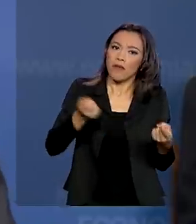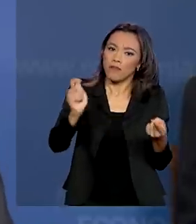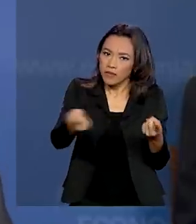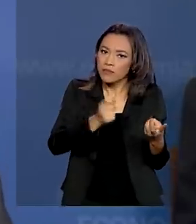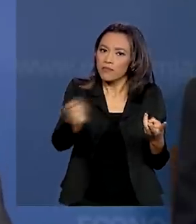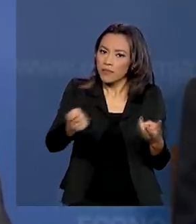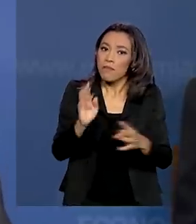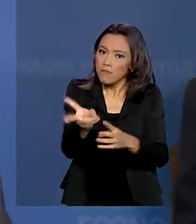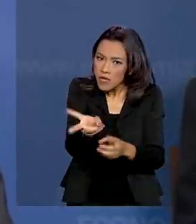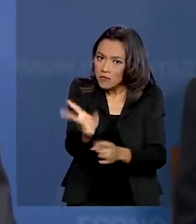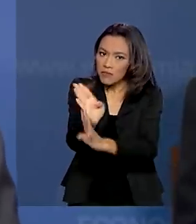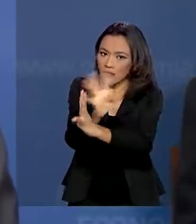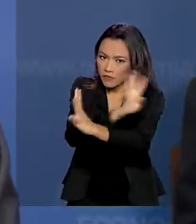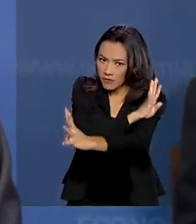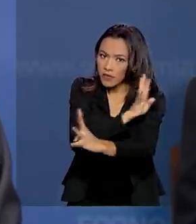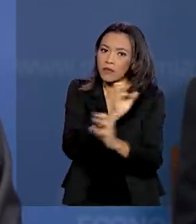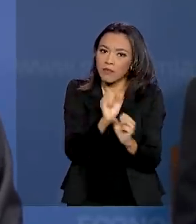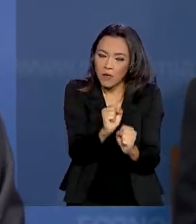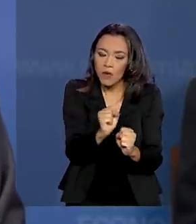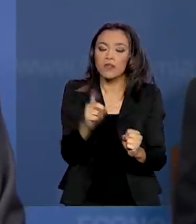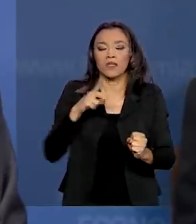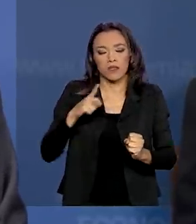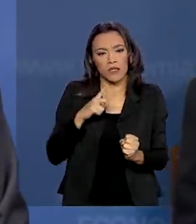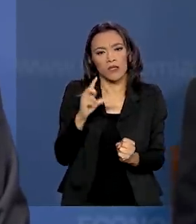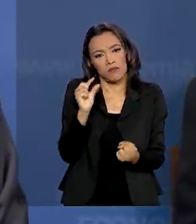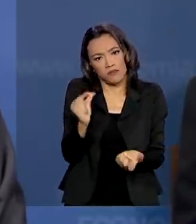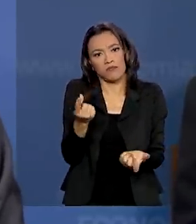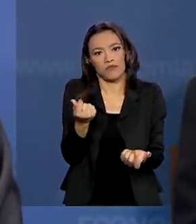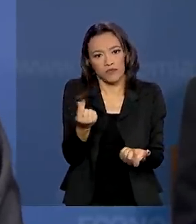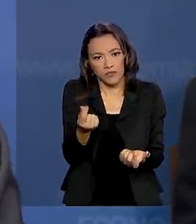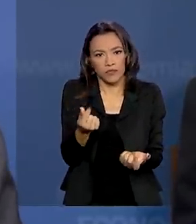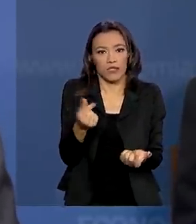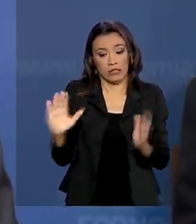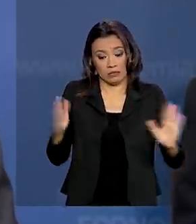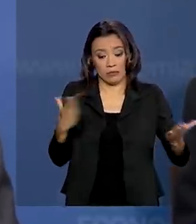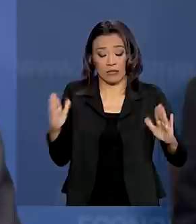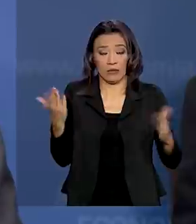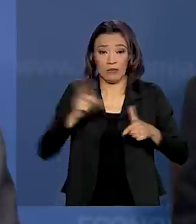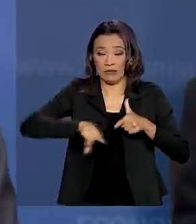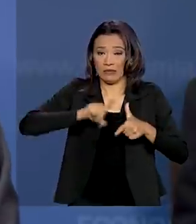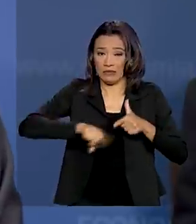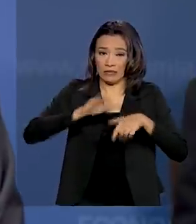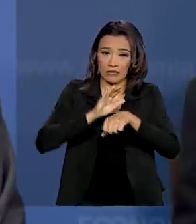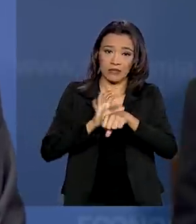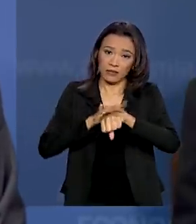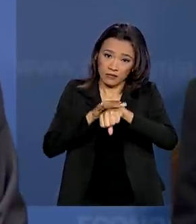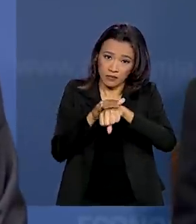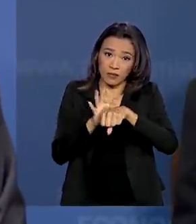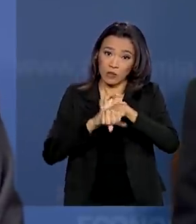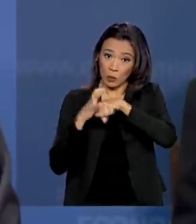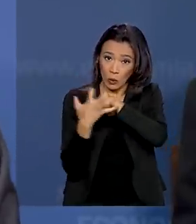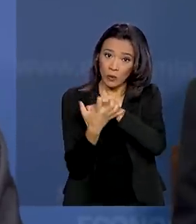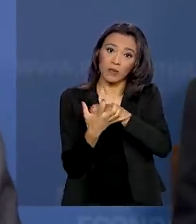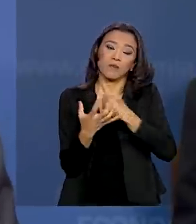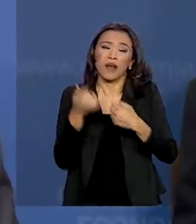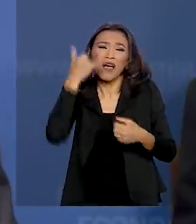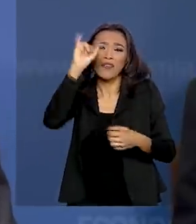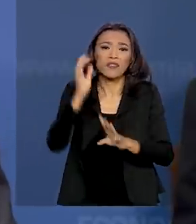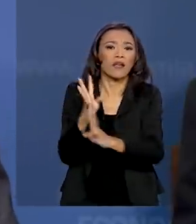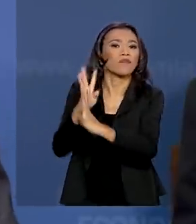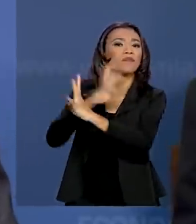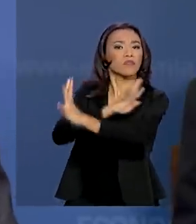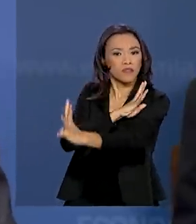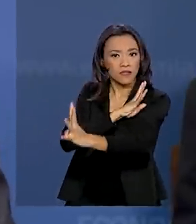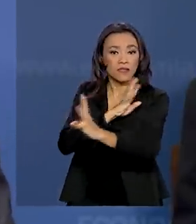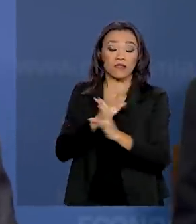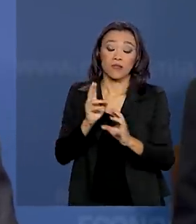receber algum valor nesse momento de crise e evitando que nós tenhamos uma fila muito grande. Com isso,